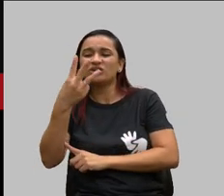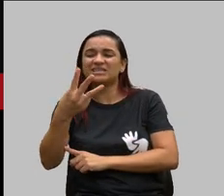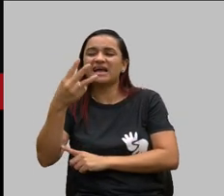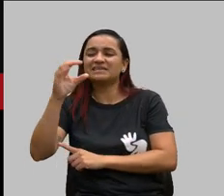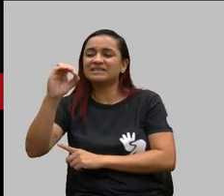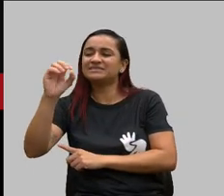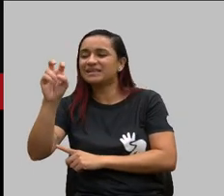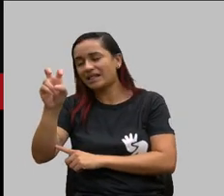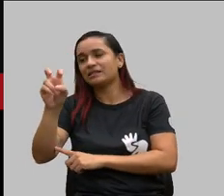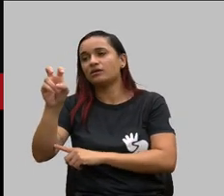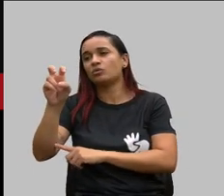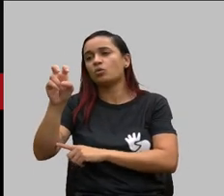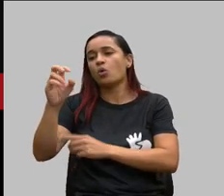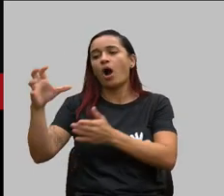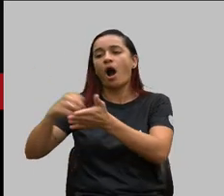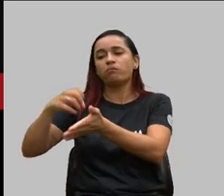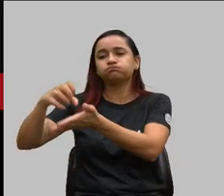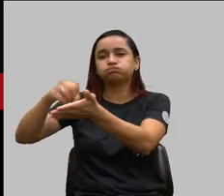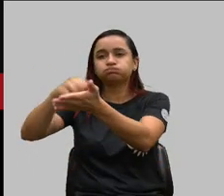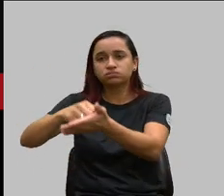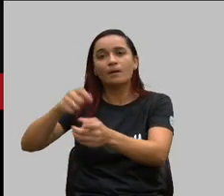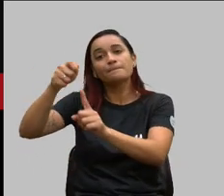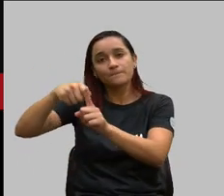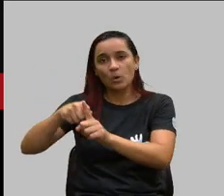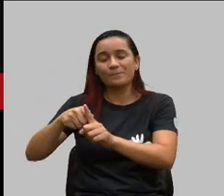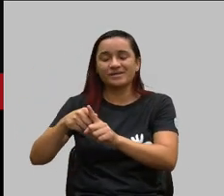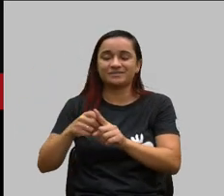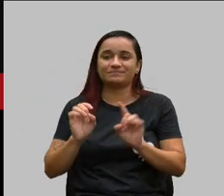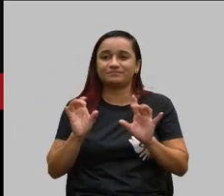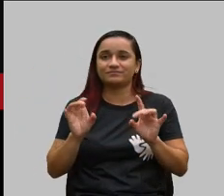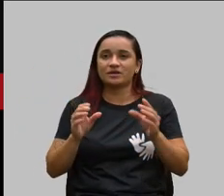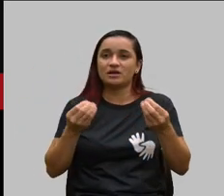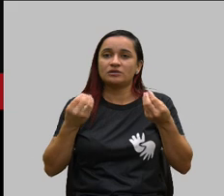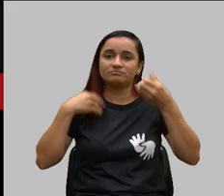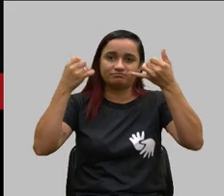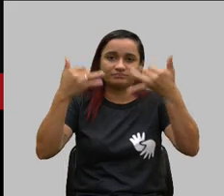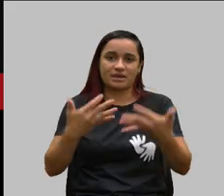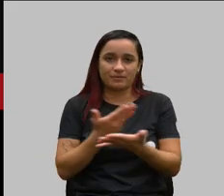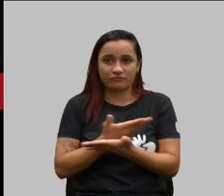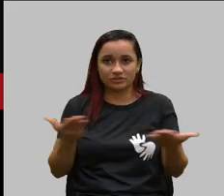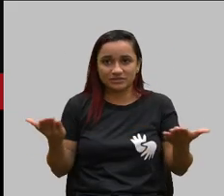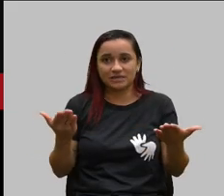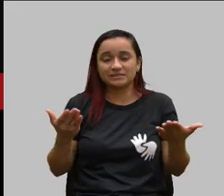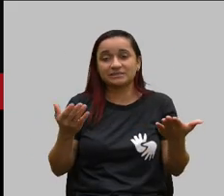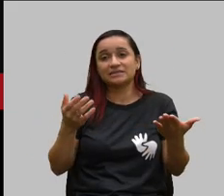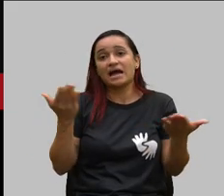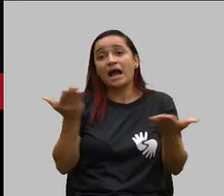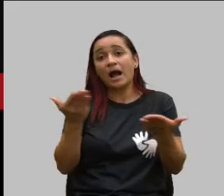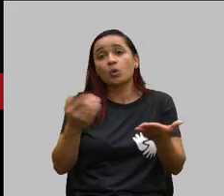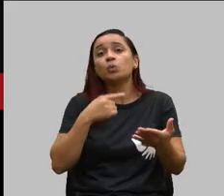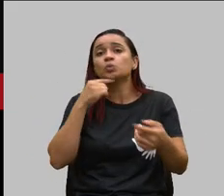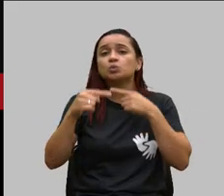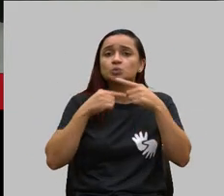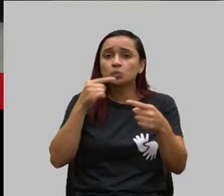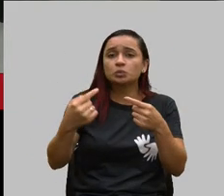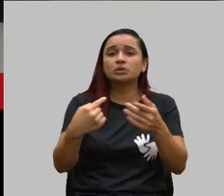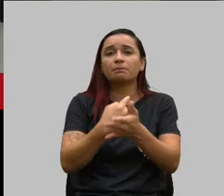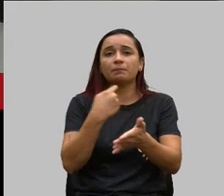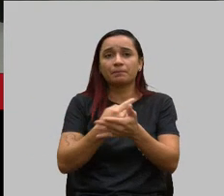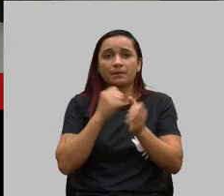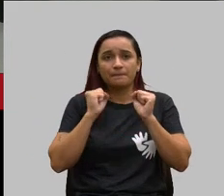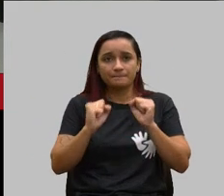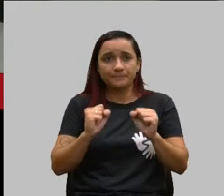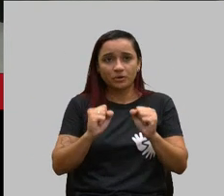adesões por mês era isso que eu tinha para trazer para vocês eu me coloco à disposição Fabrícia